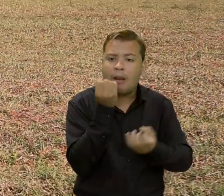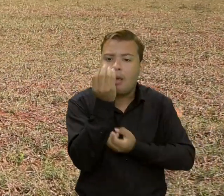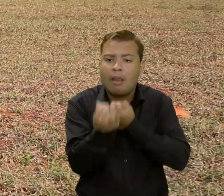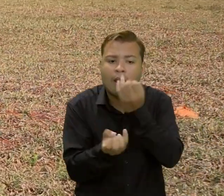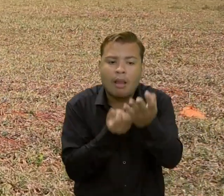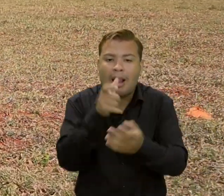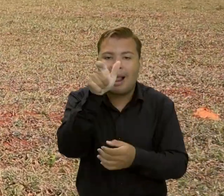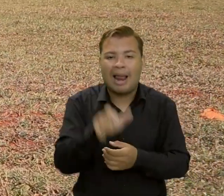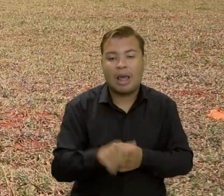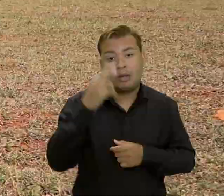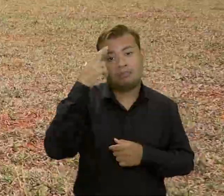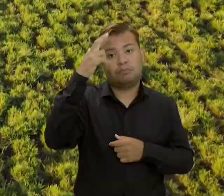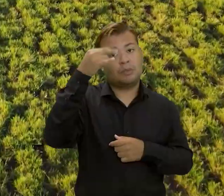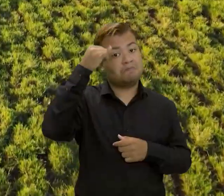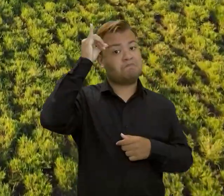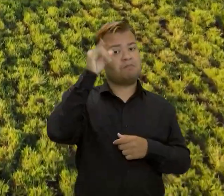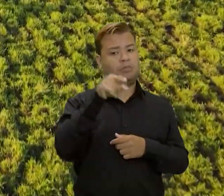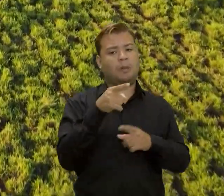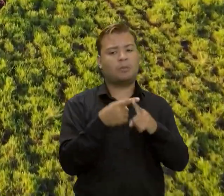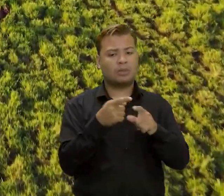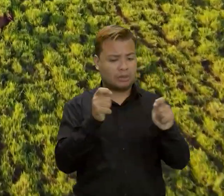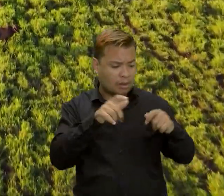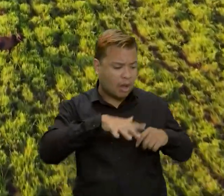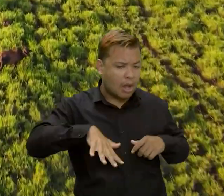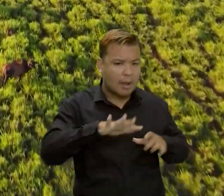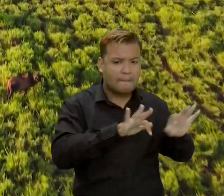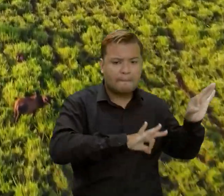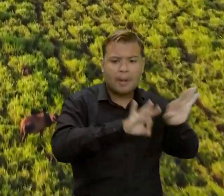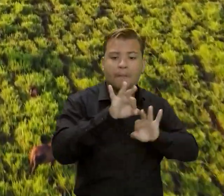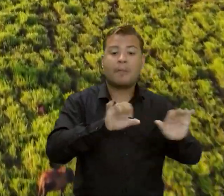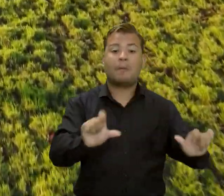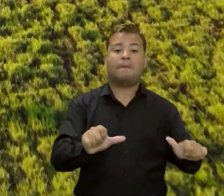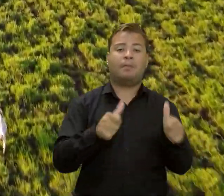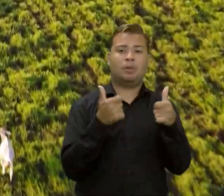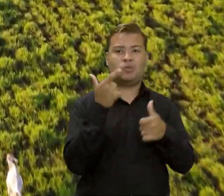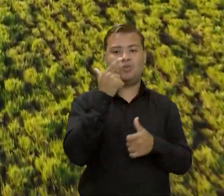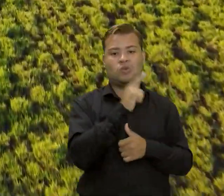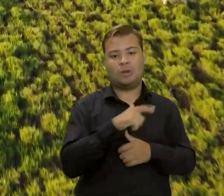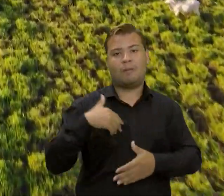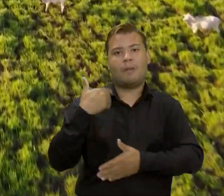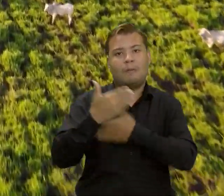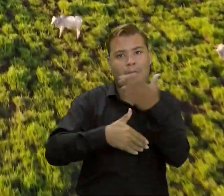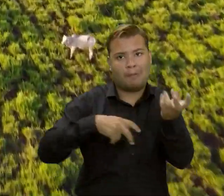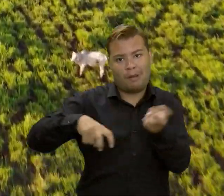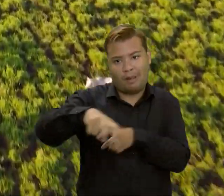ele para que ele possa estar melhorando a área que ele utiliza para poder fazer essas criações.